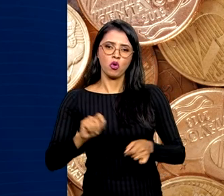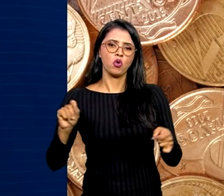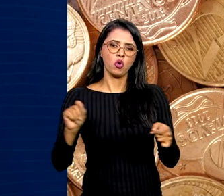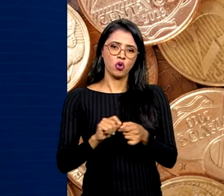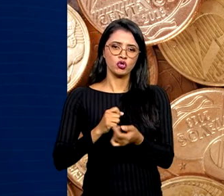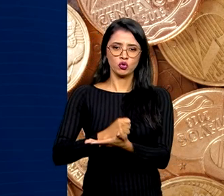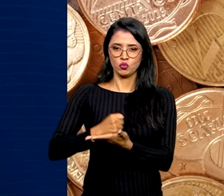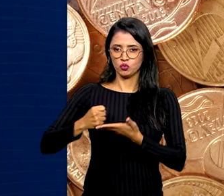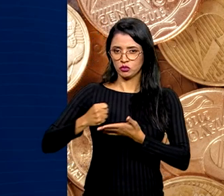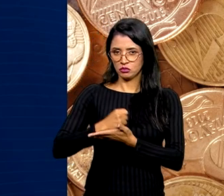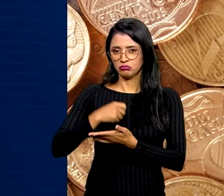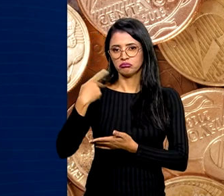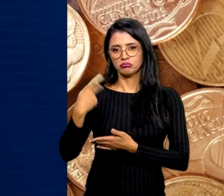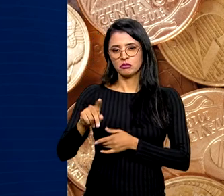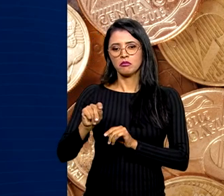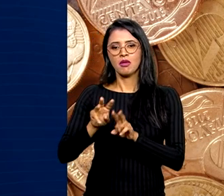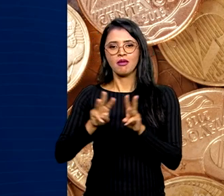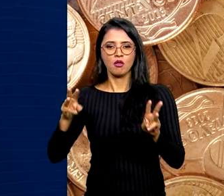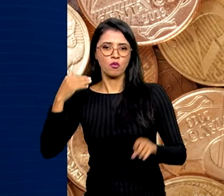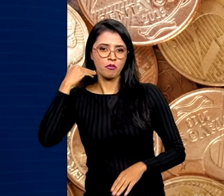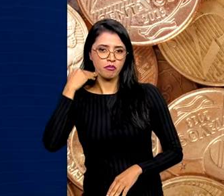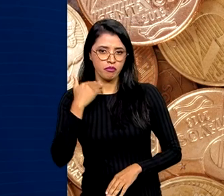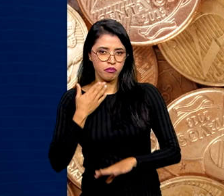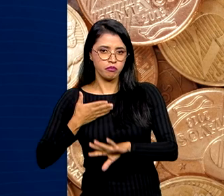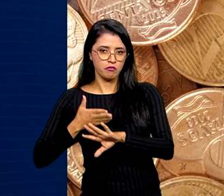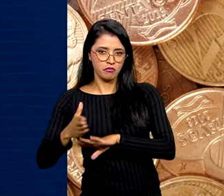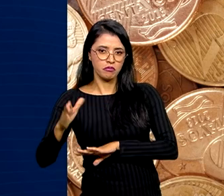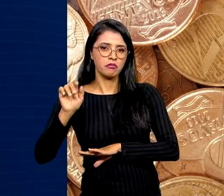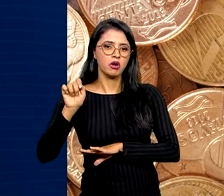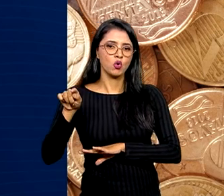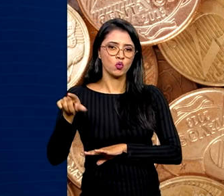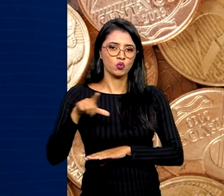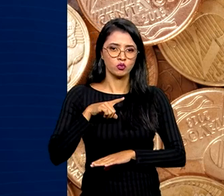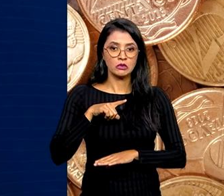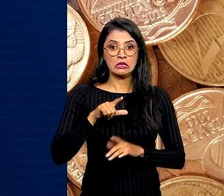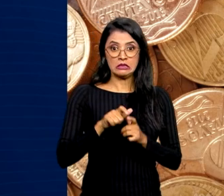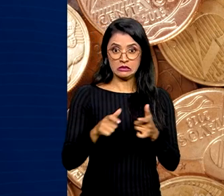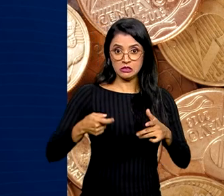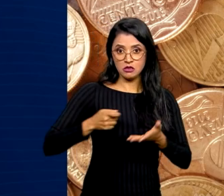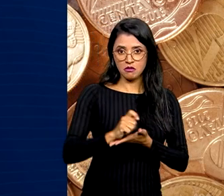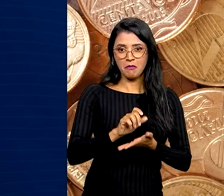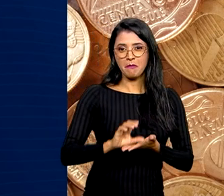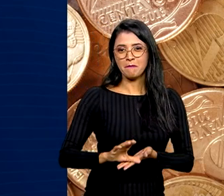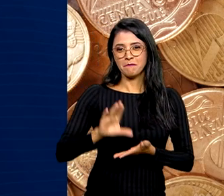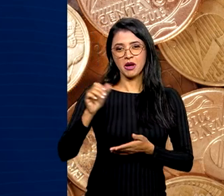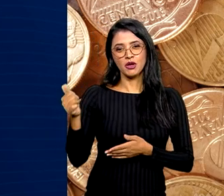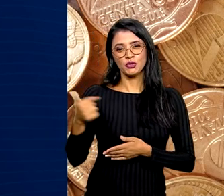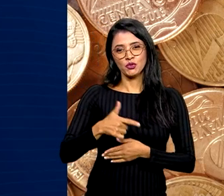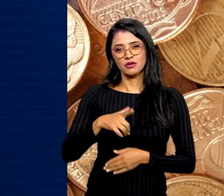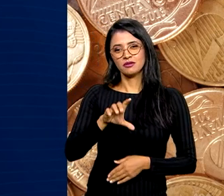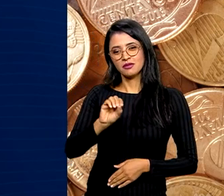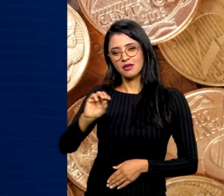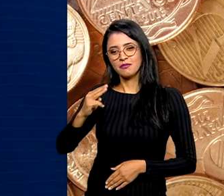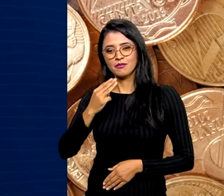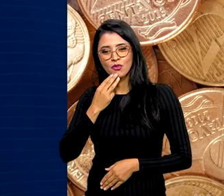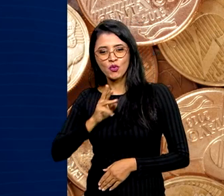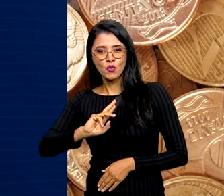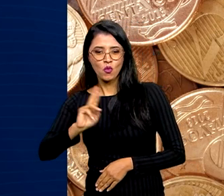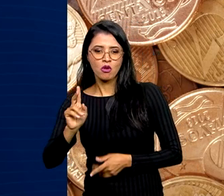contratada por meio da rede bancária. Quando o financiamento for maior que 10 milhões de reais, a